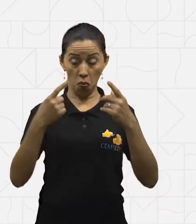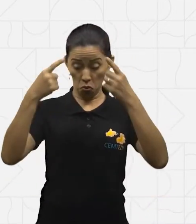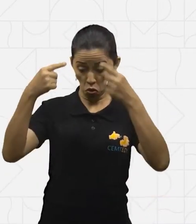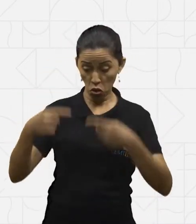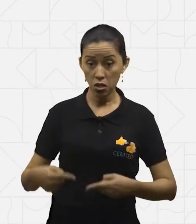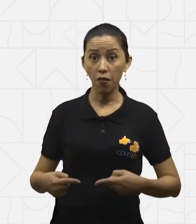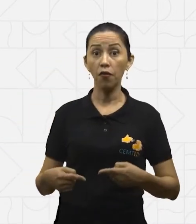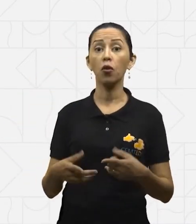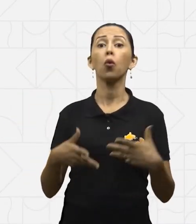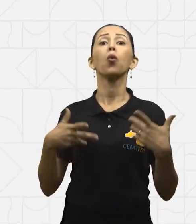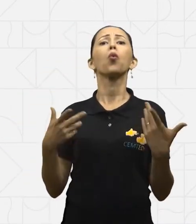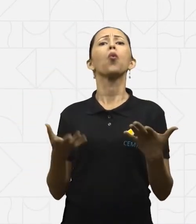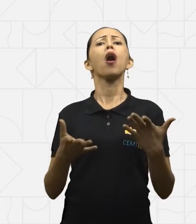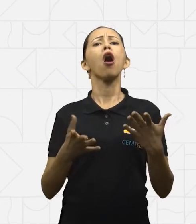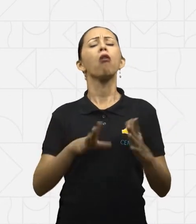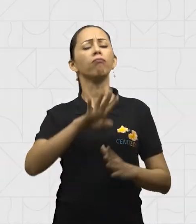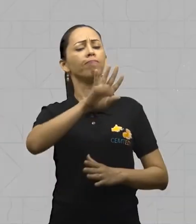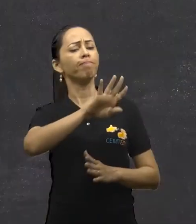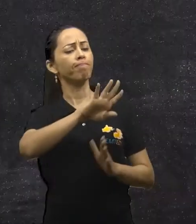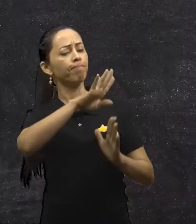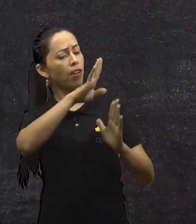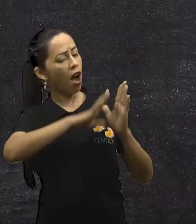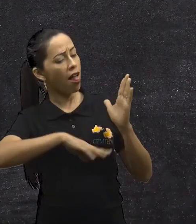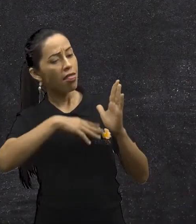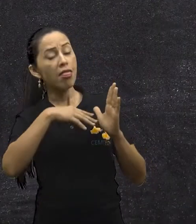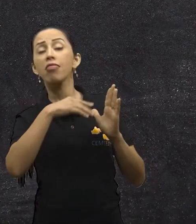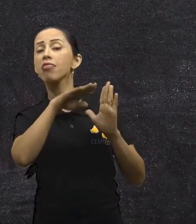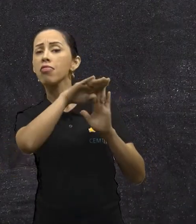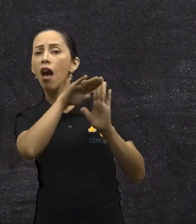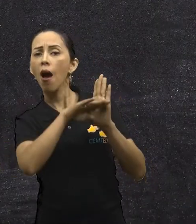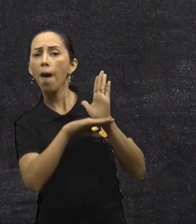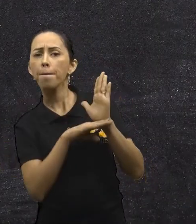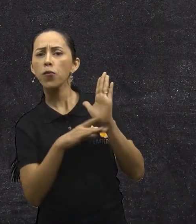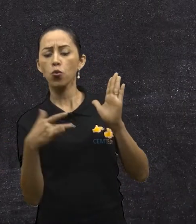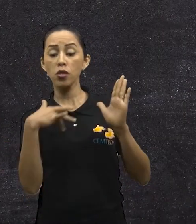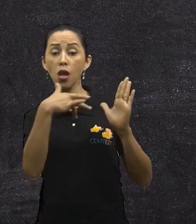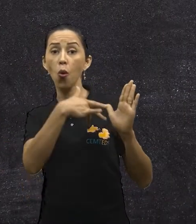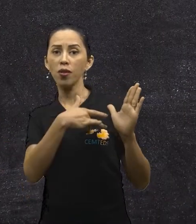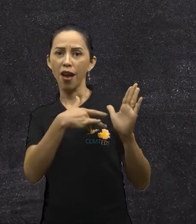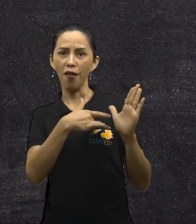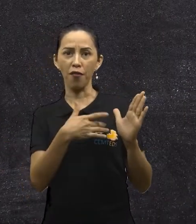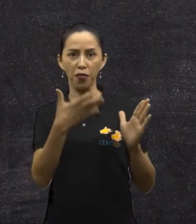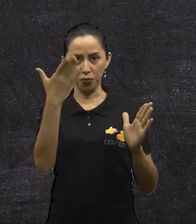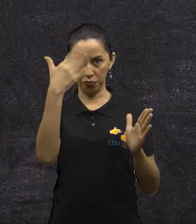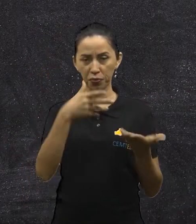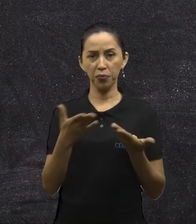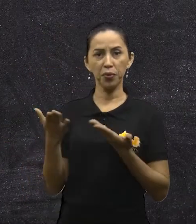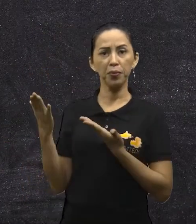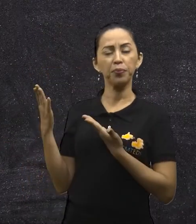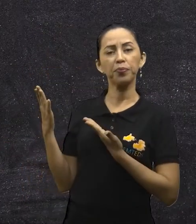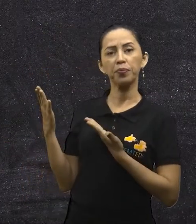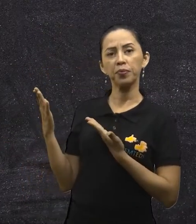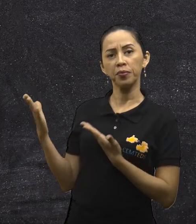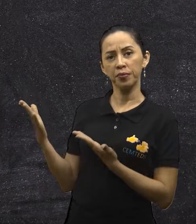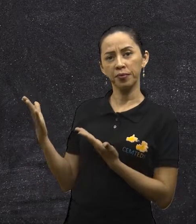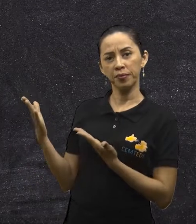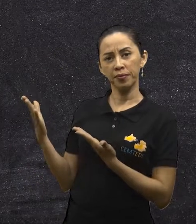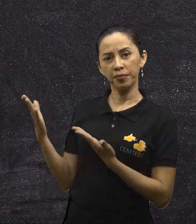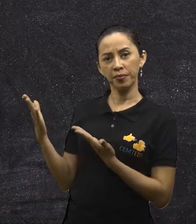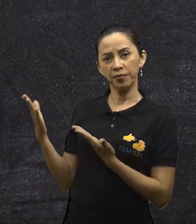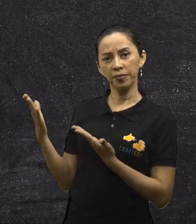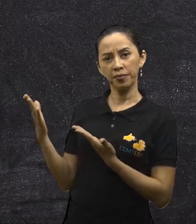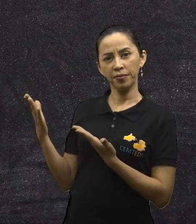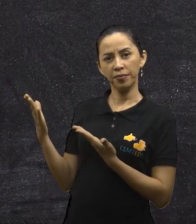montar a partir desses alimentos? Vamos ao cardápio. Vamos lá. Desafio lançado. Café da manhã. O que a gente